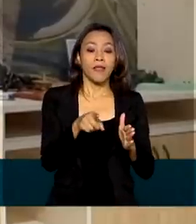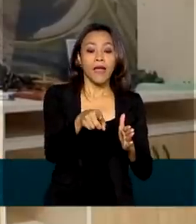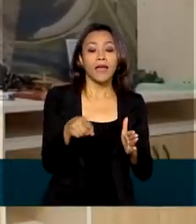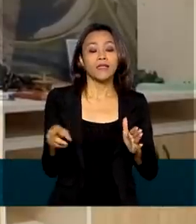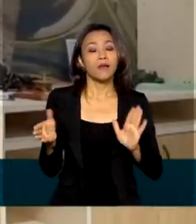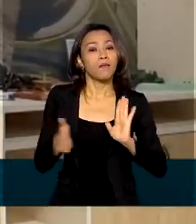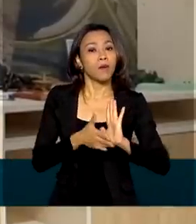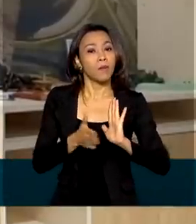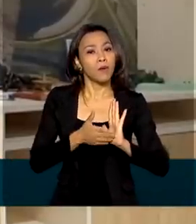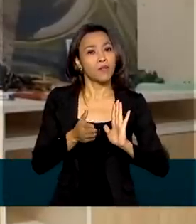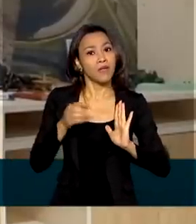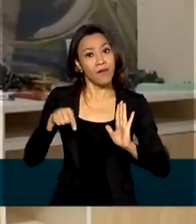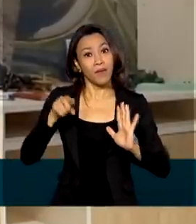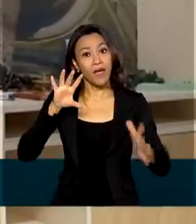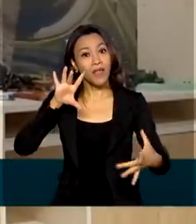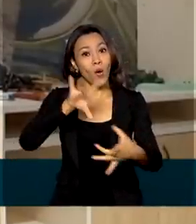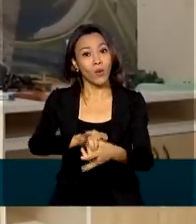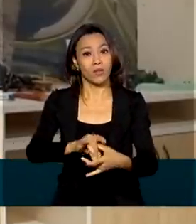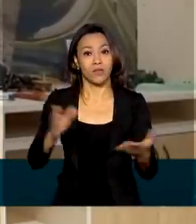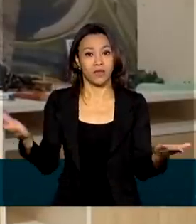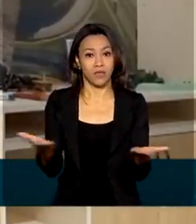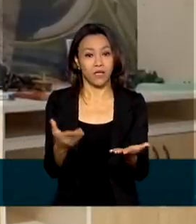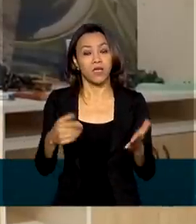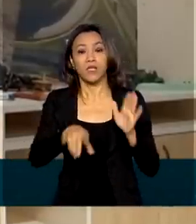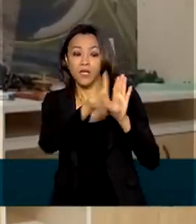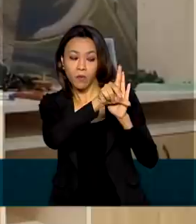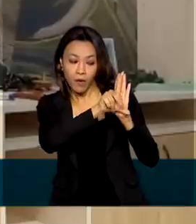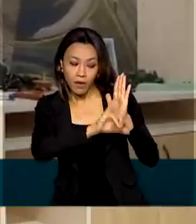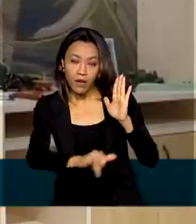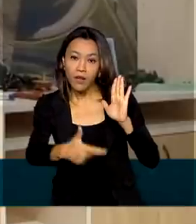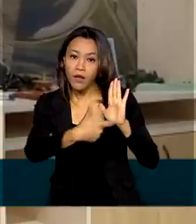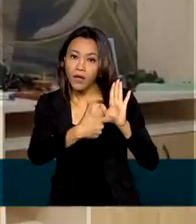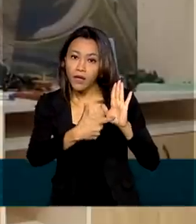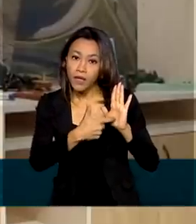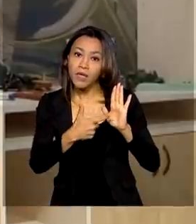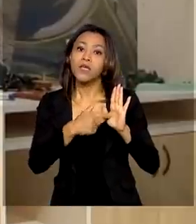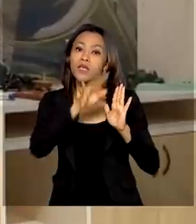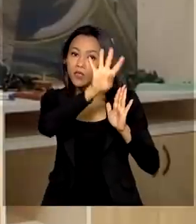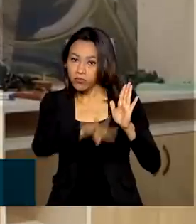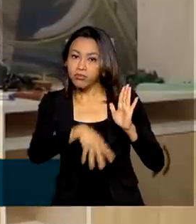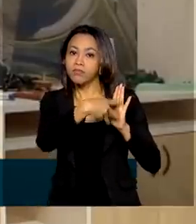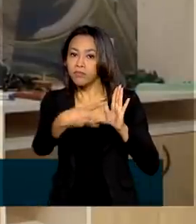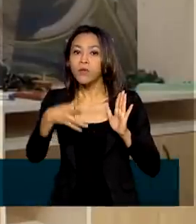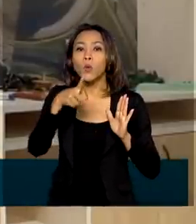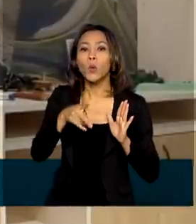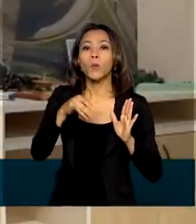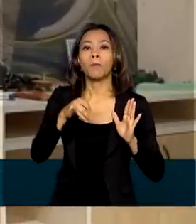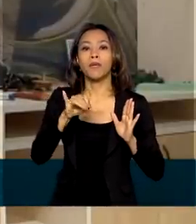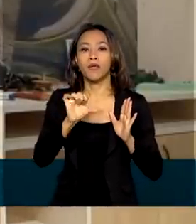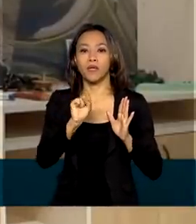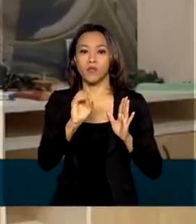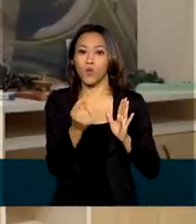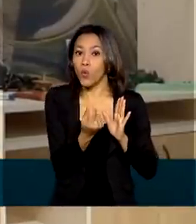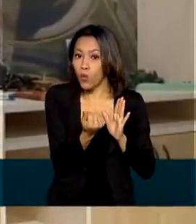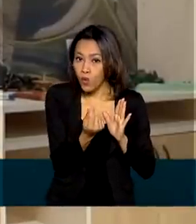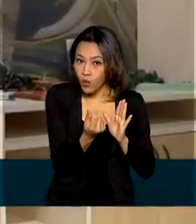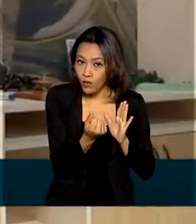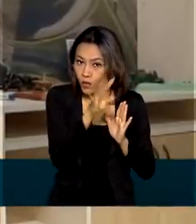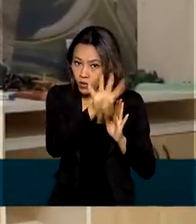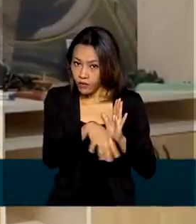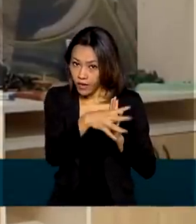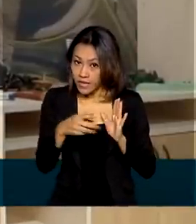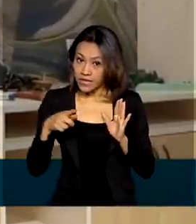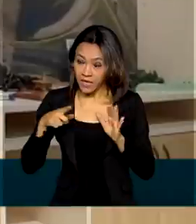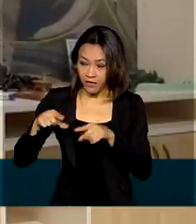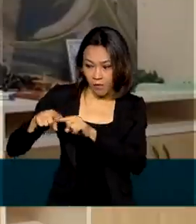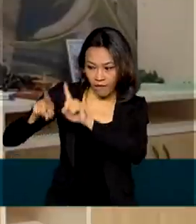trata-se, na verdade, de um gatilho previsto na lei que instituiu o piso mínimo de frete, que considera que, quando houver uma variação